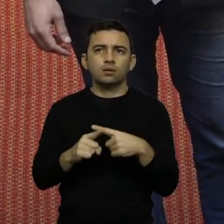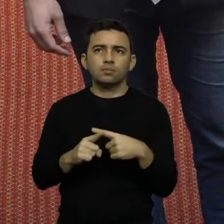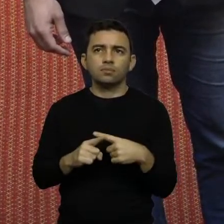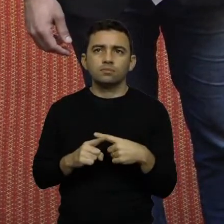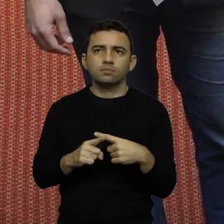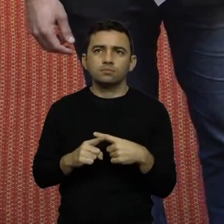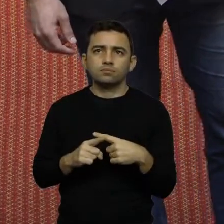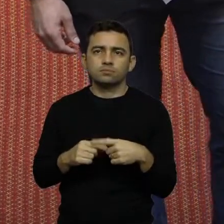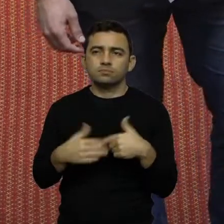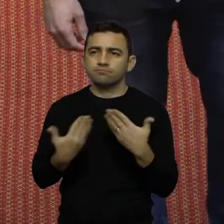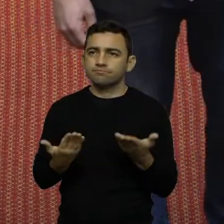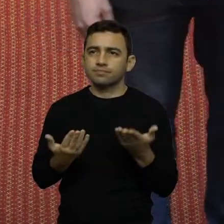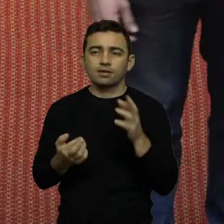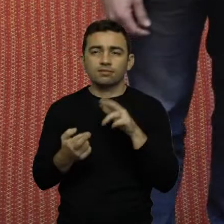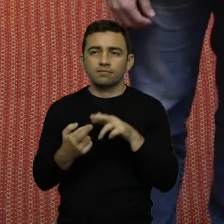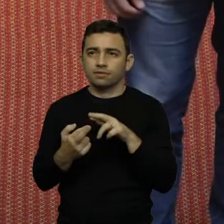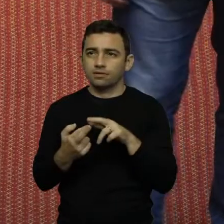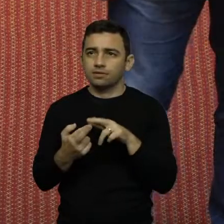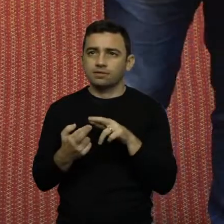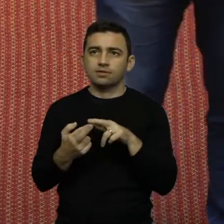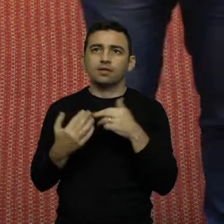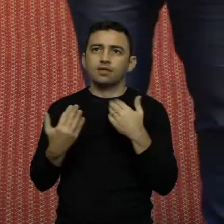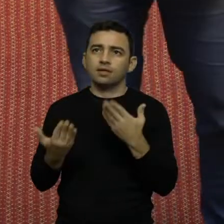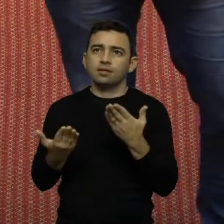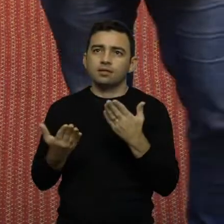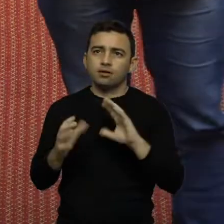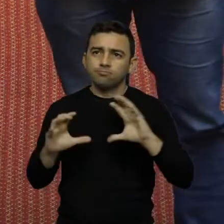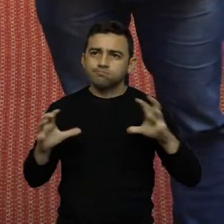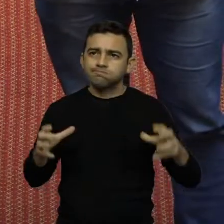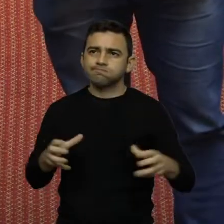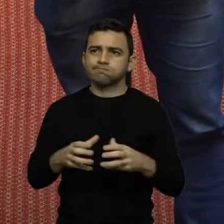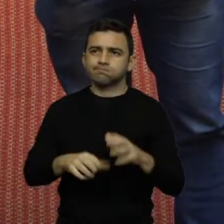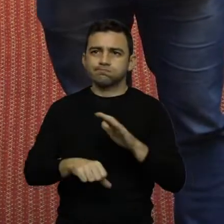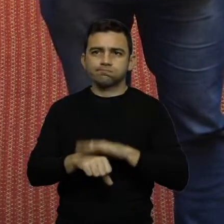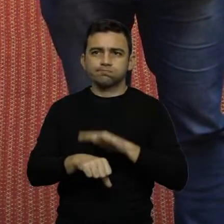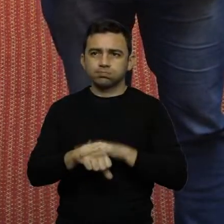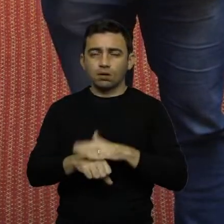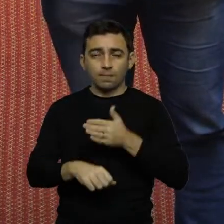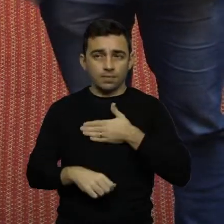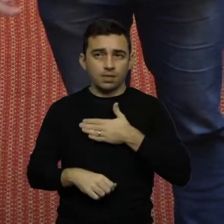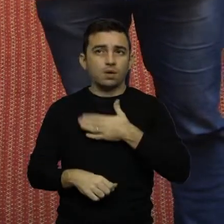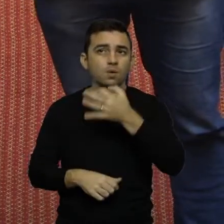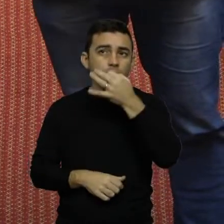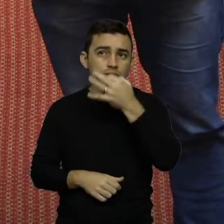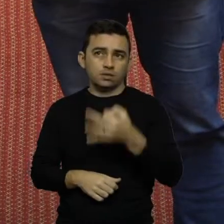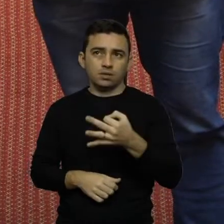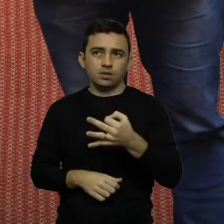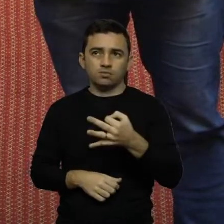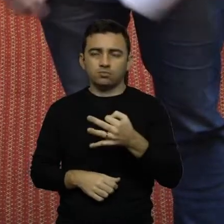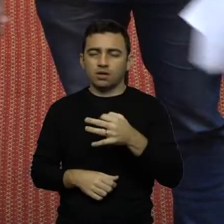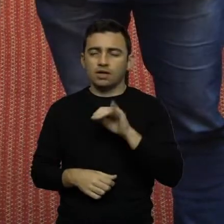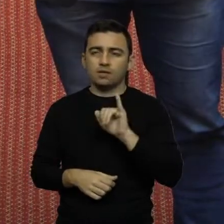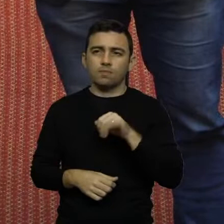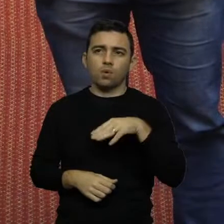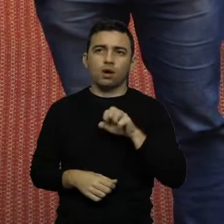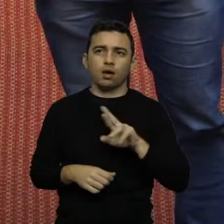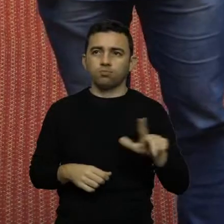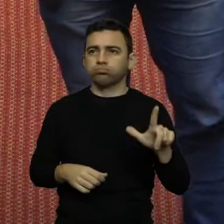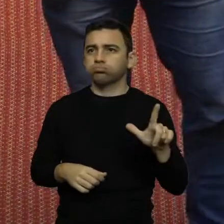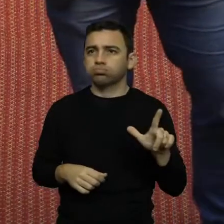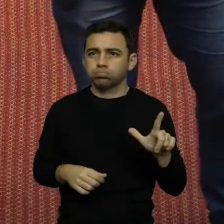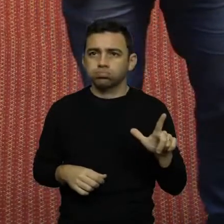referendar um conjunto de atos que, na minha opinião, são imorais. Primeiro,